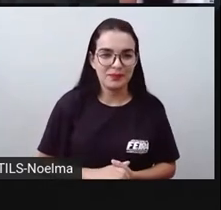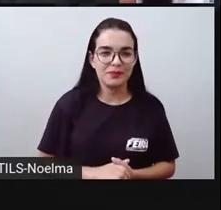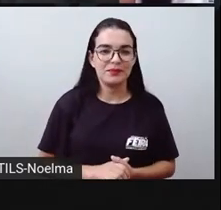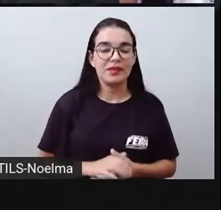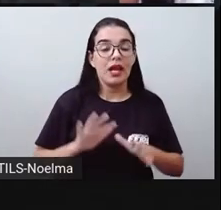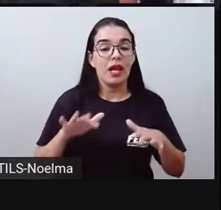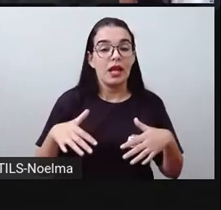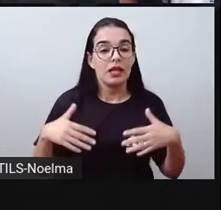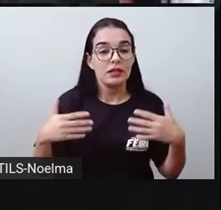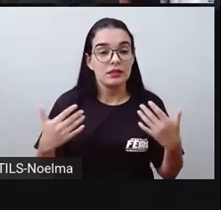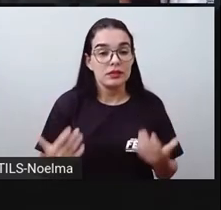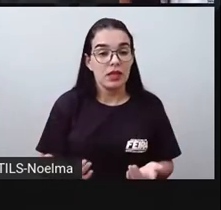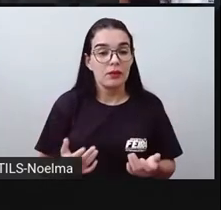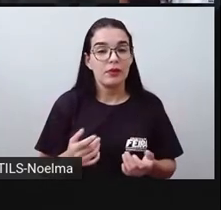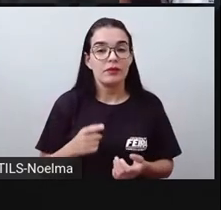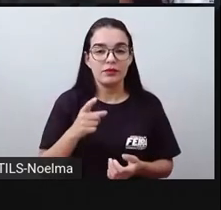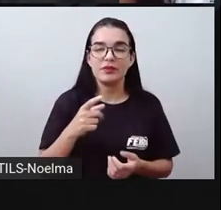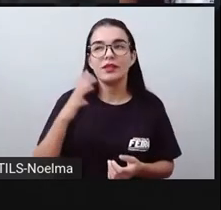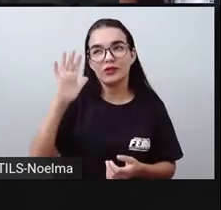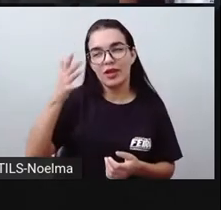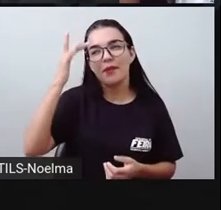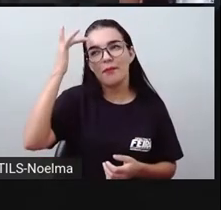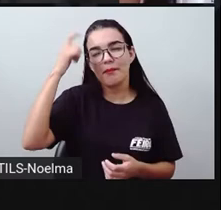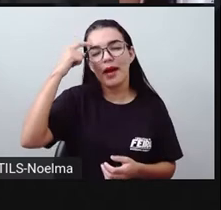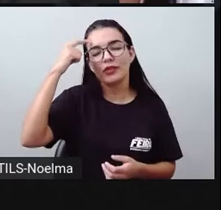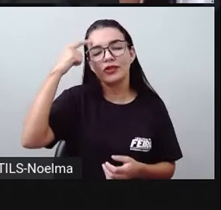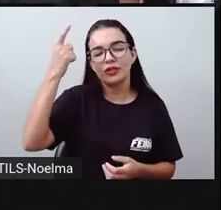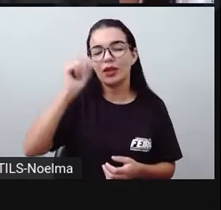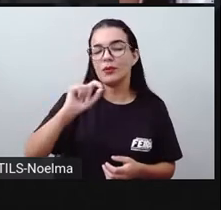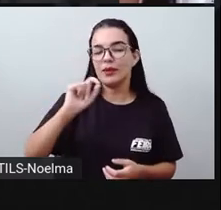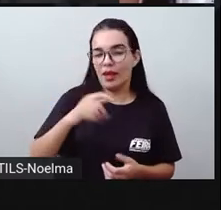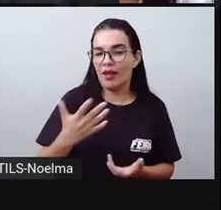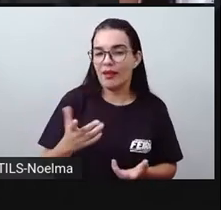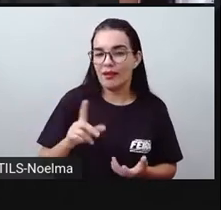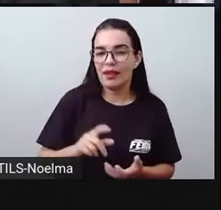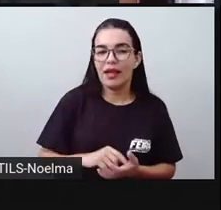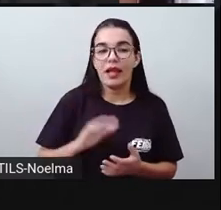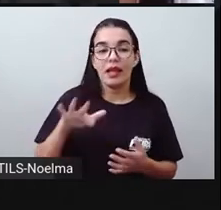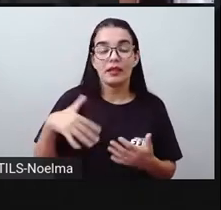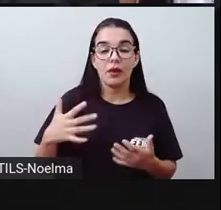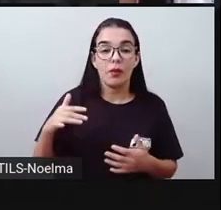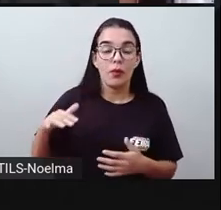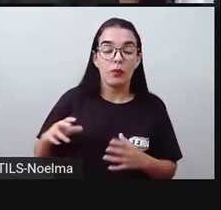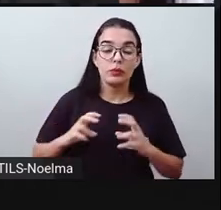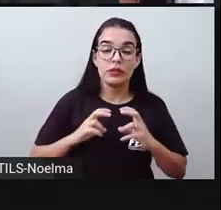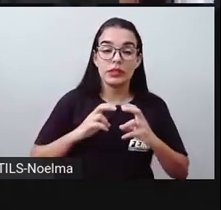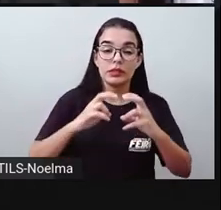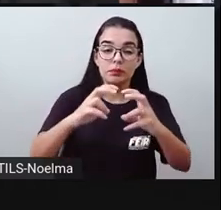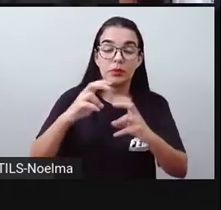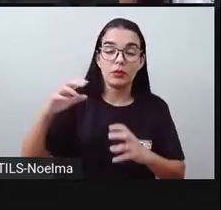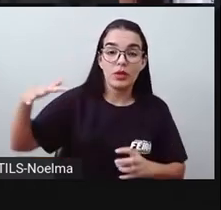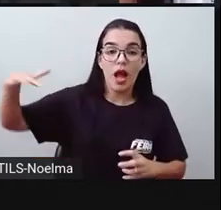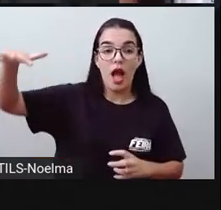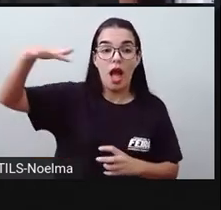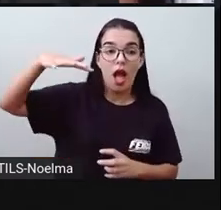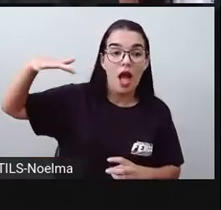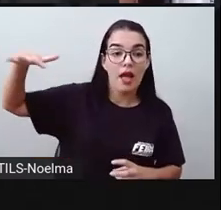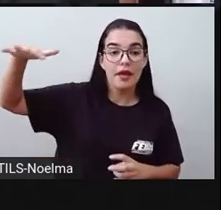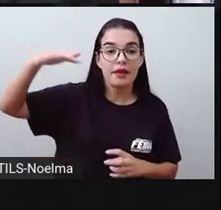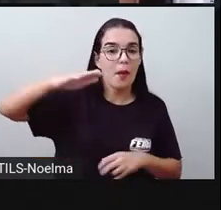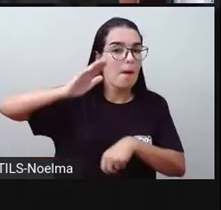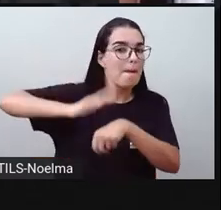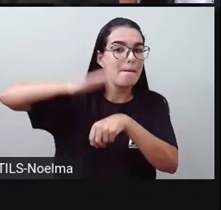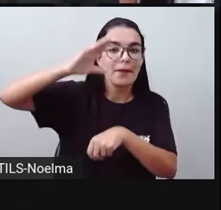aéreos, que vocês também já deduzem aí do que se trata. O transporte aéreo é o mais rápido do